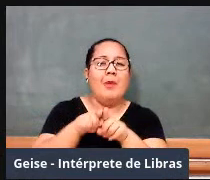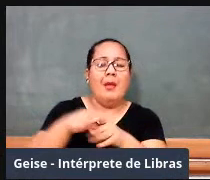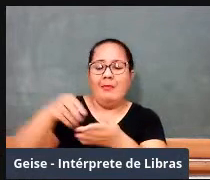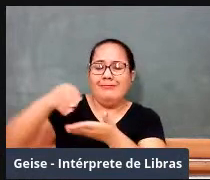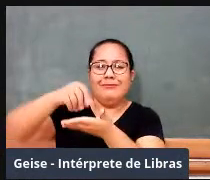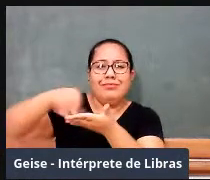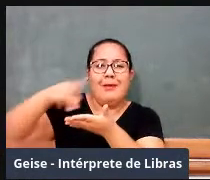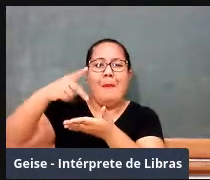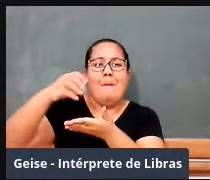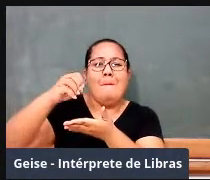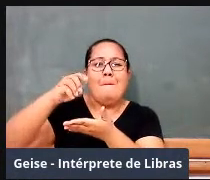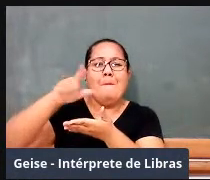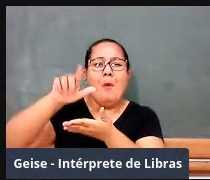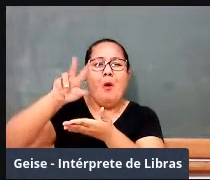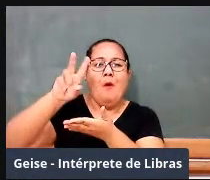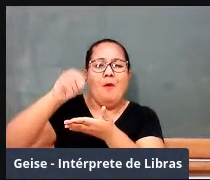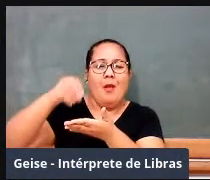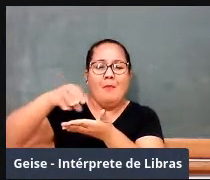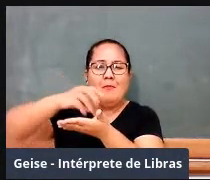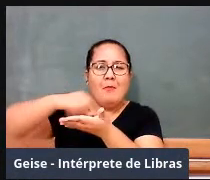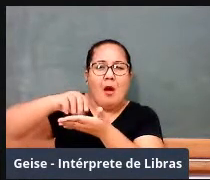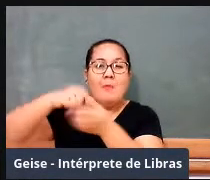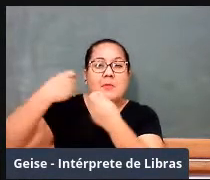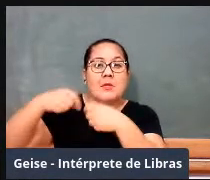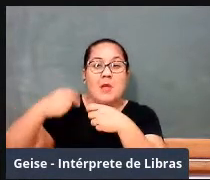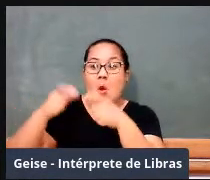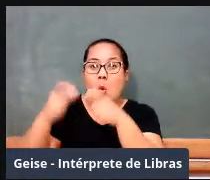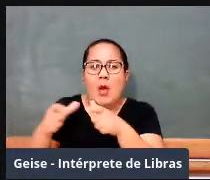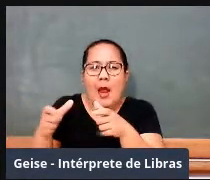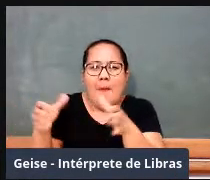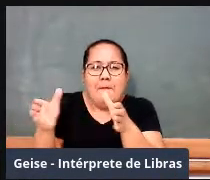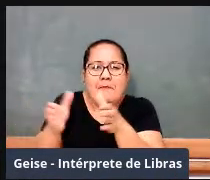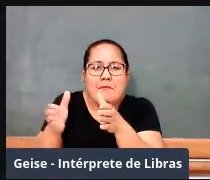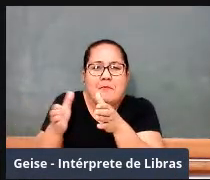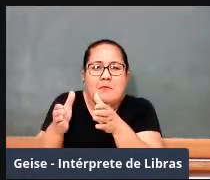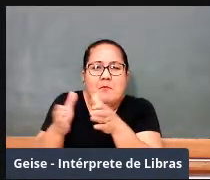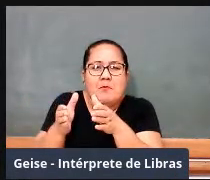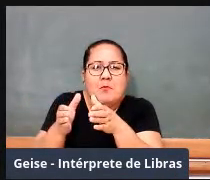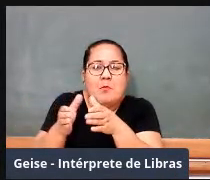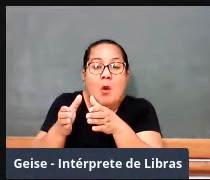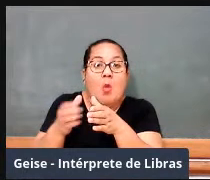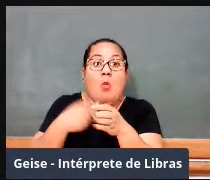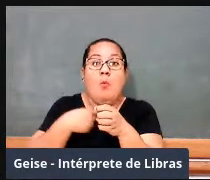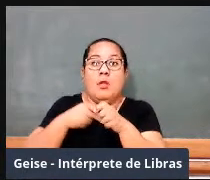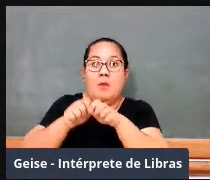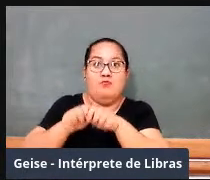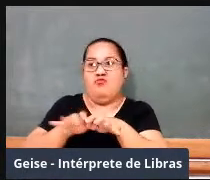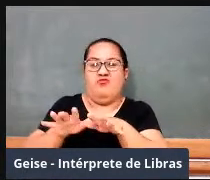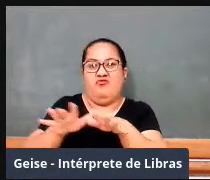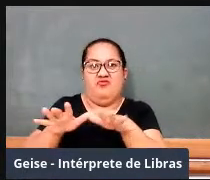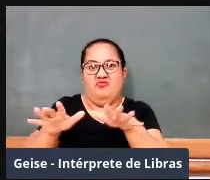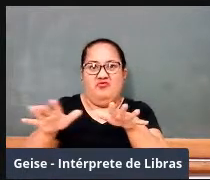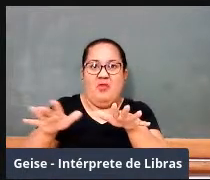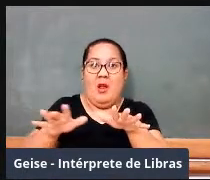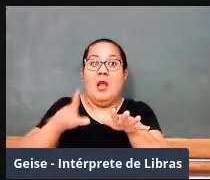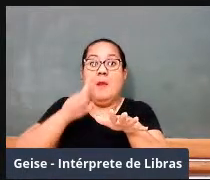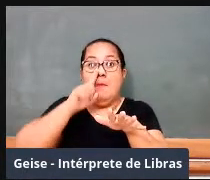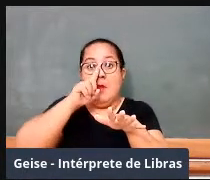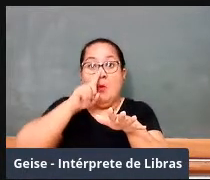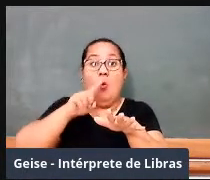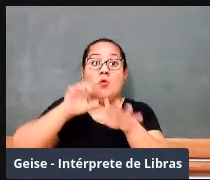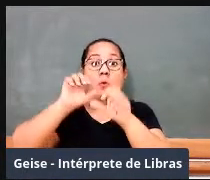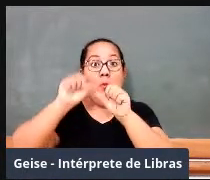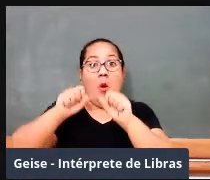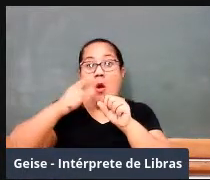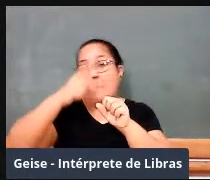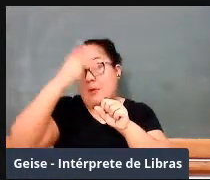guardado no menor espaço ocupado possível. Você não podia espalhar isso, porque senão o inimigo vem e toma.